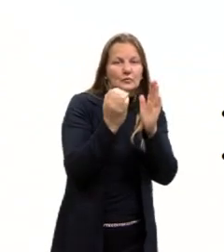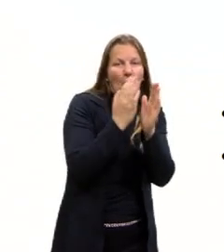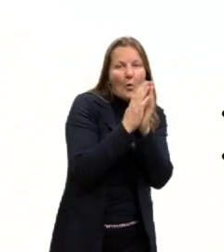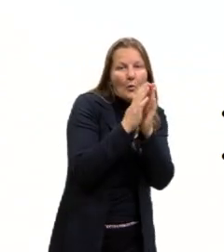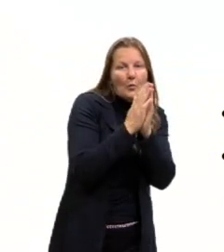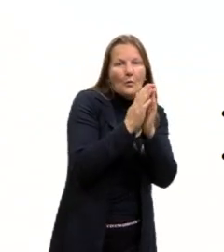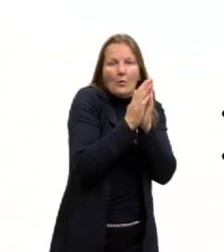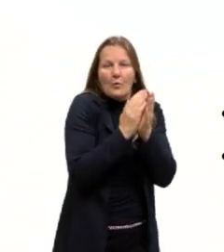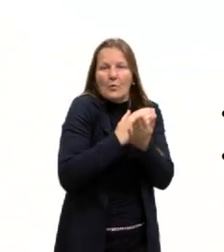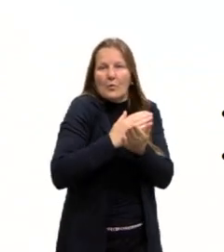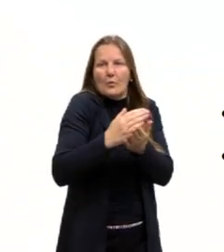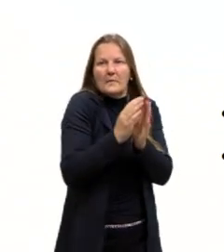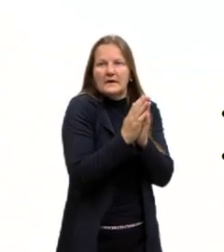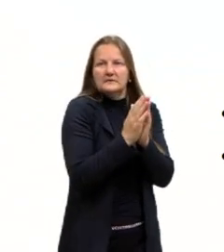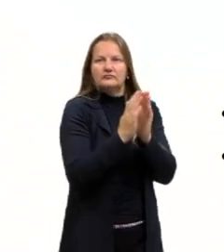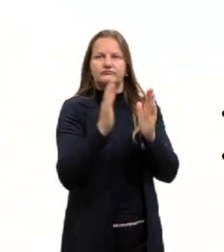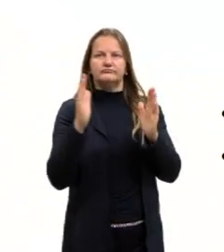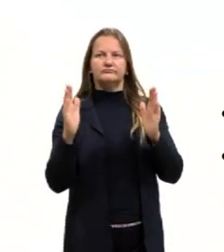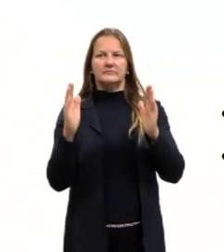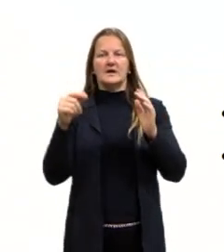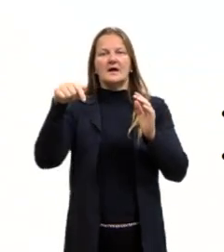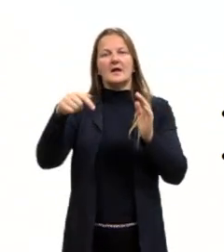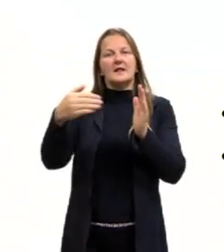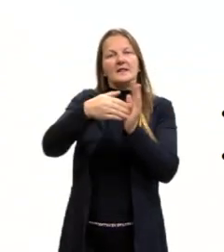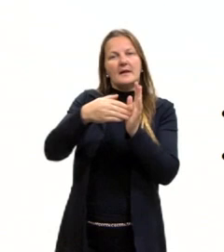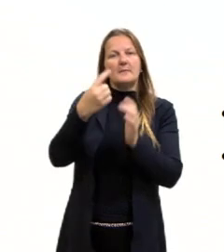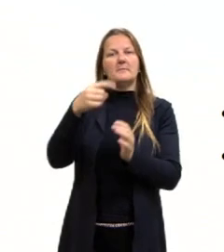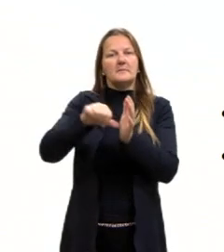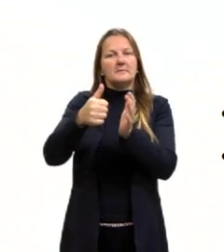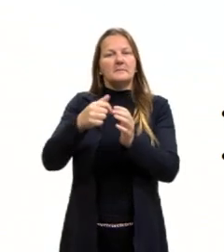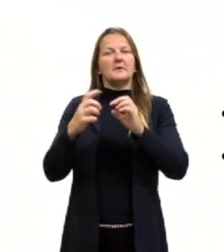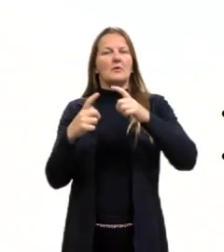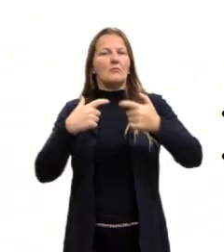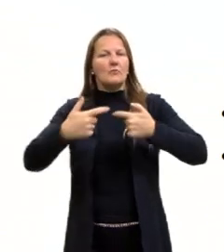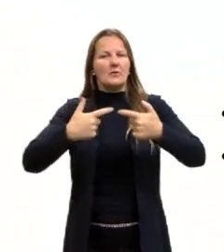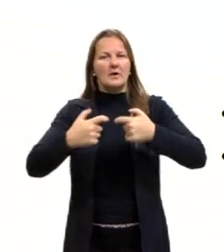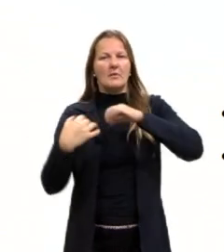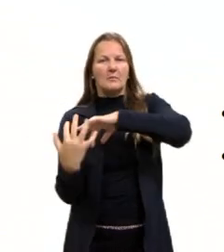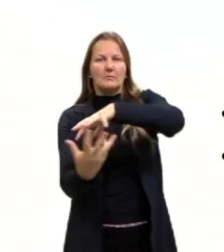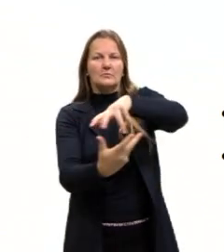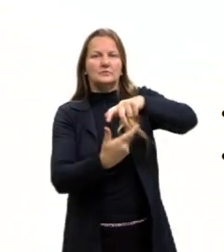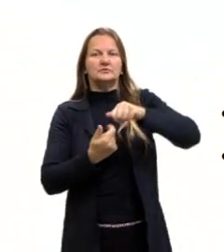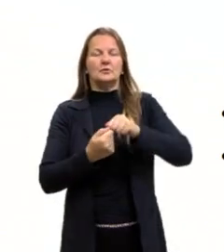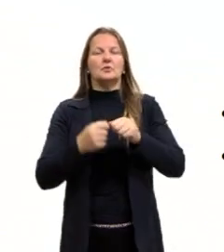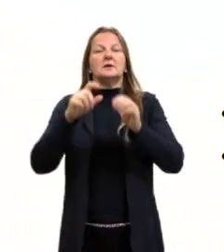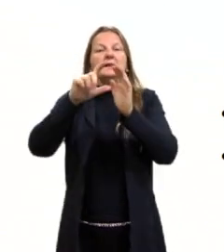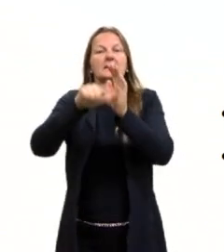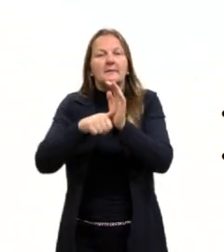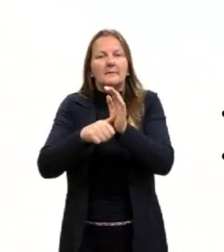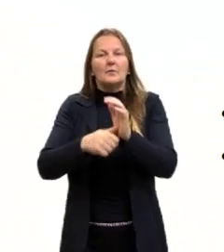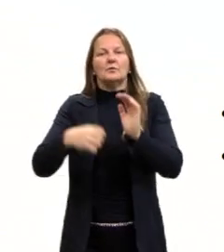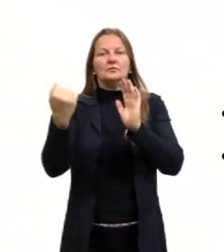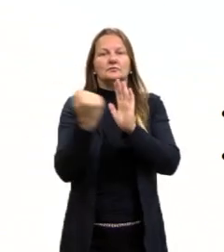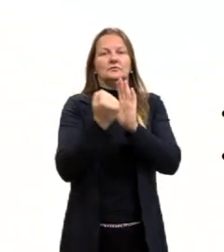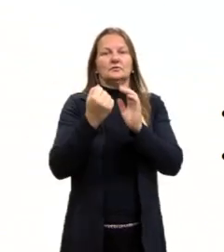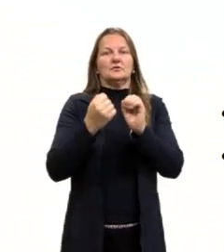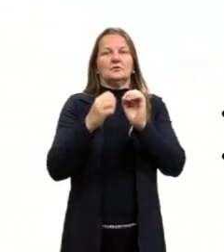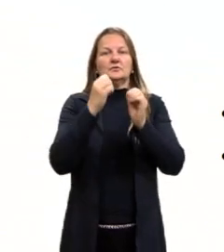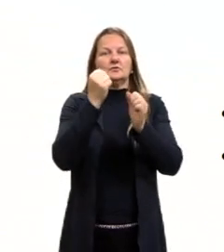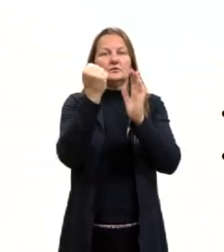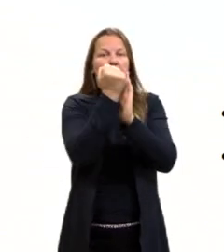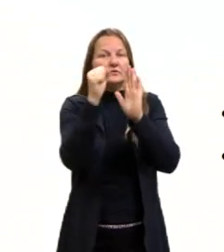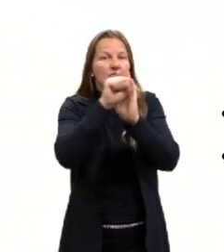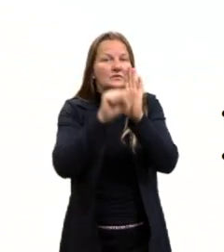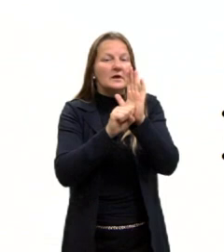até 1914, até a Primeira Guerra Mundial. E depois, ele vai dizer que o século XX, aquilo que definiu o século